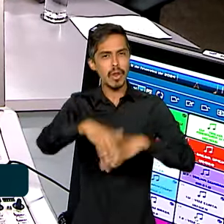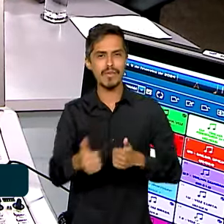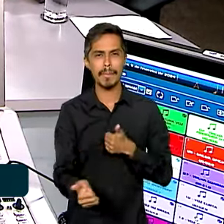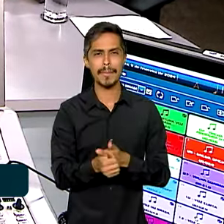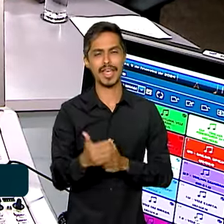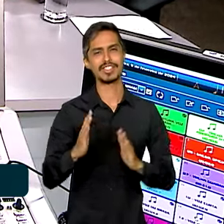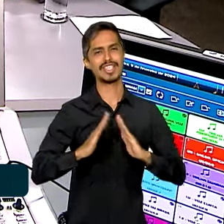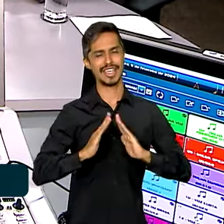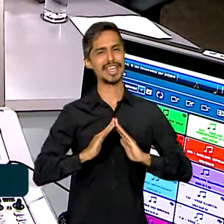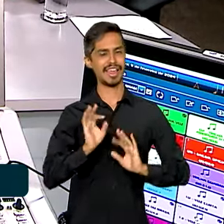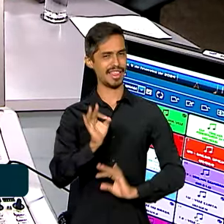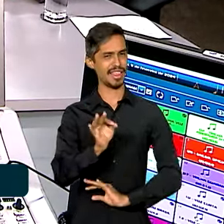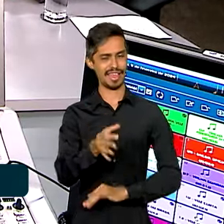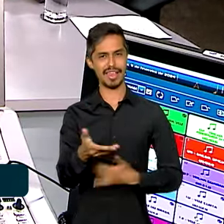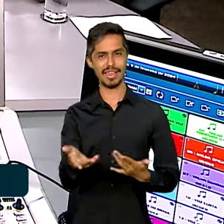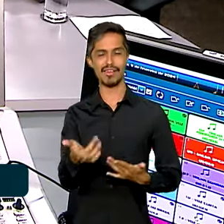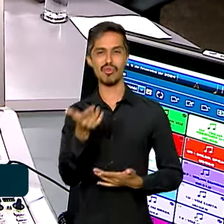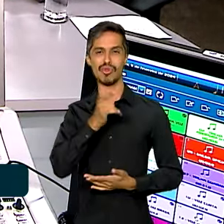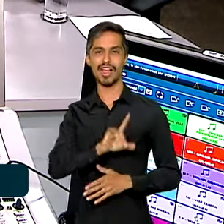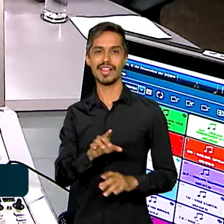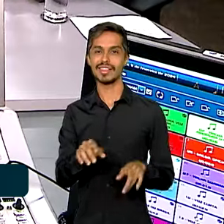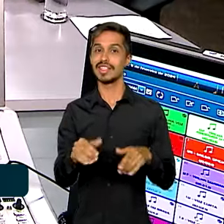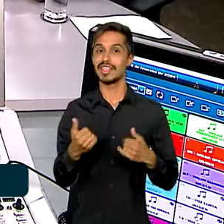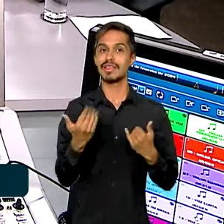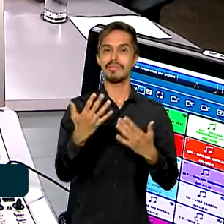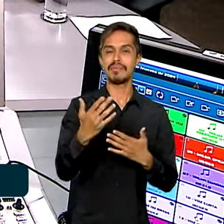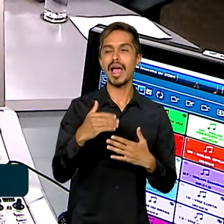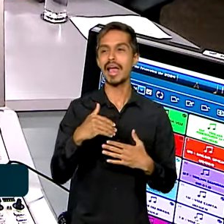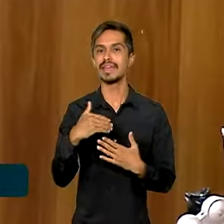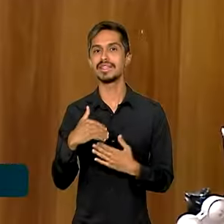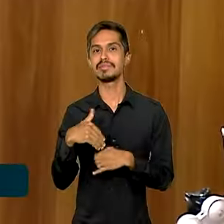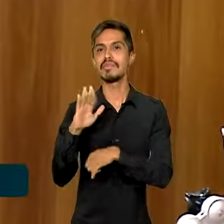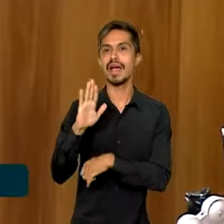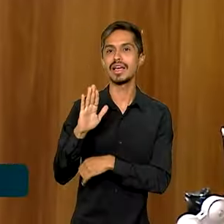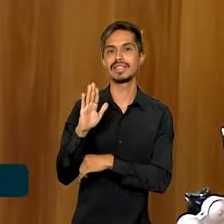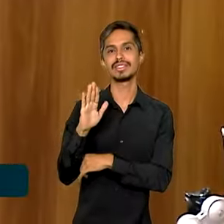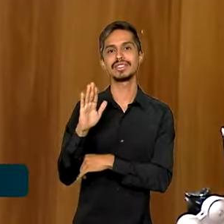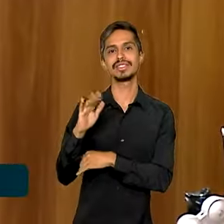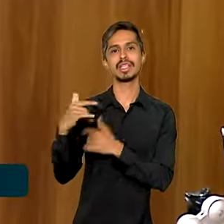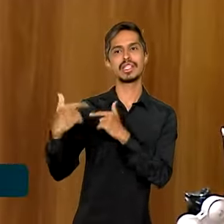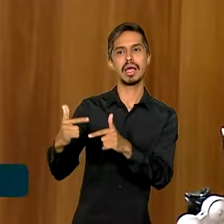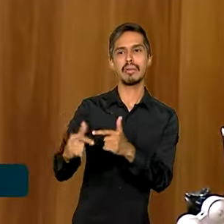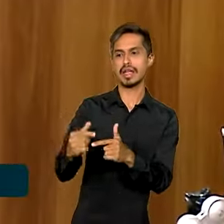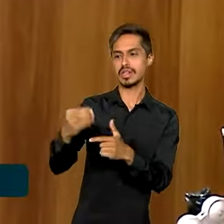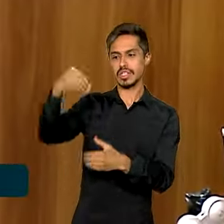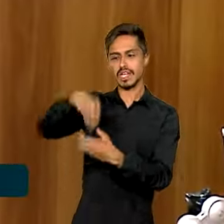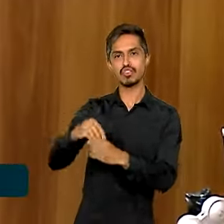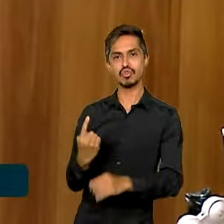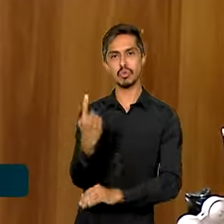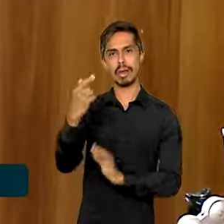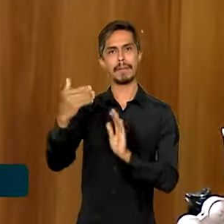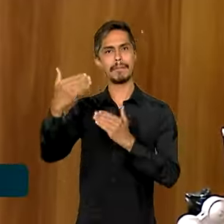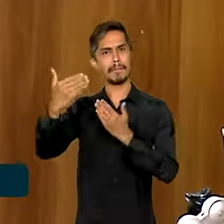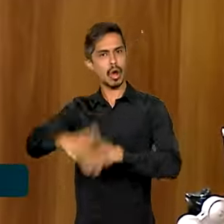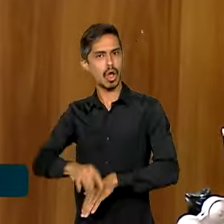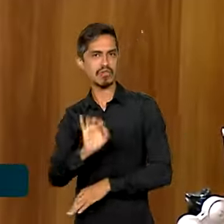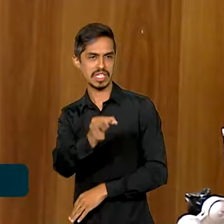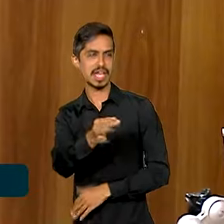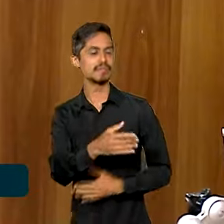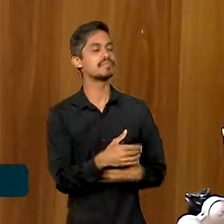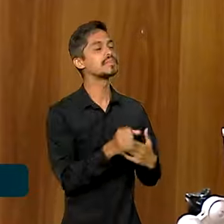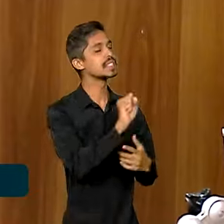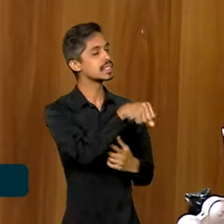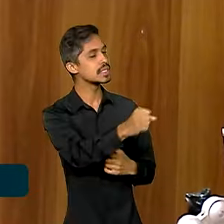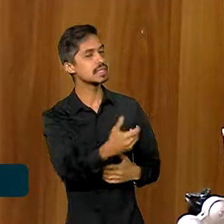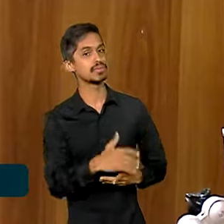perto das suas casas e para mais cargos numa prova só, não é isso? Sim. Nós temos,